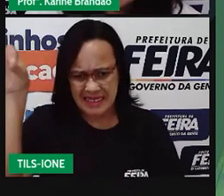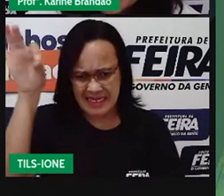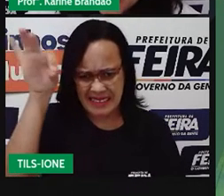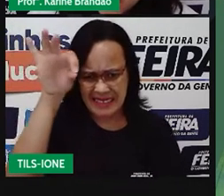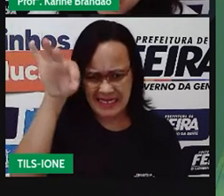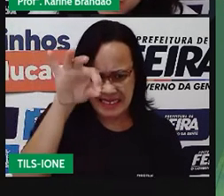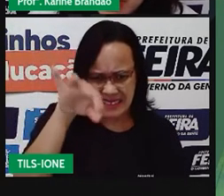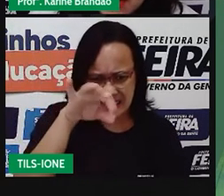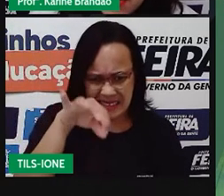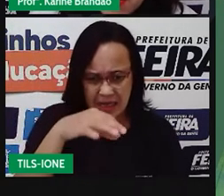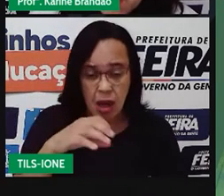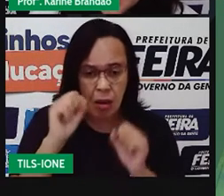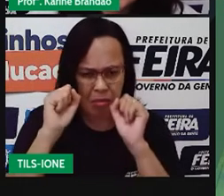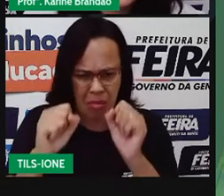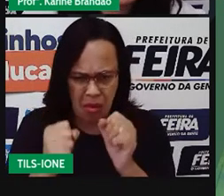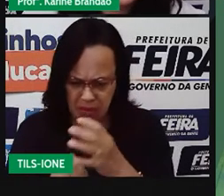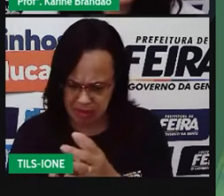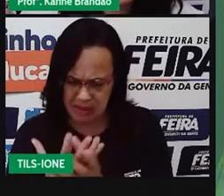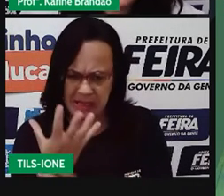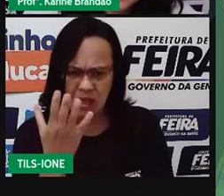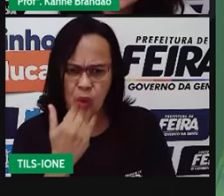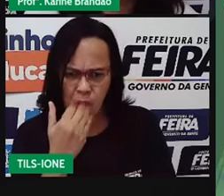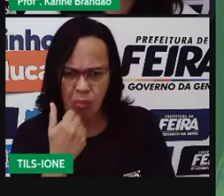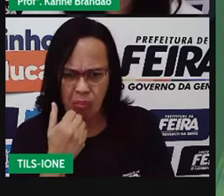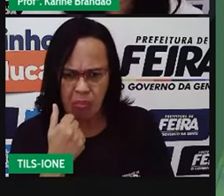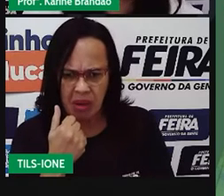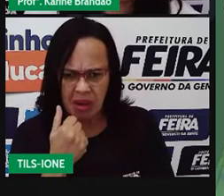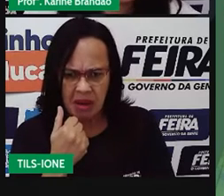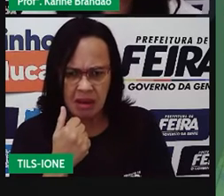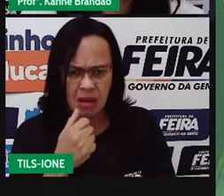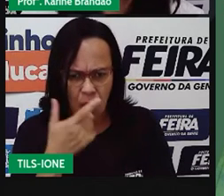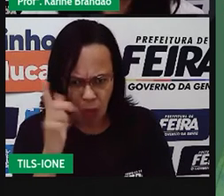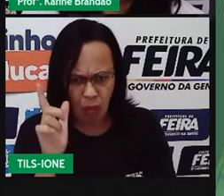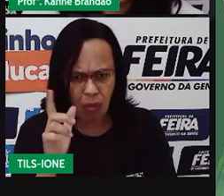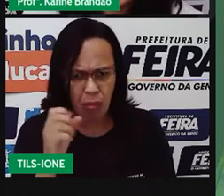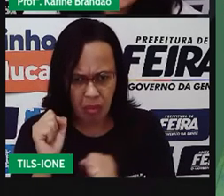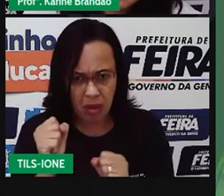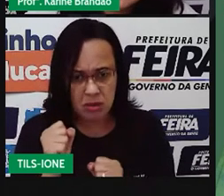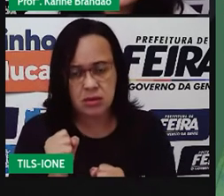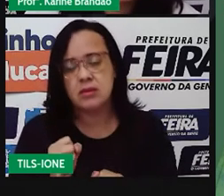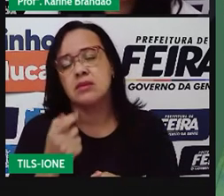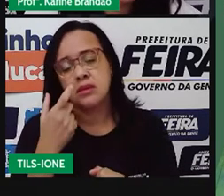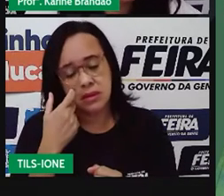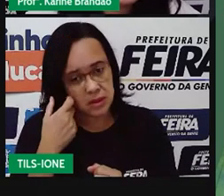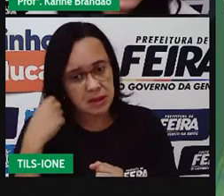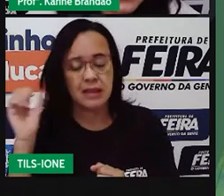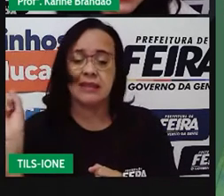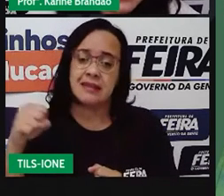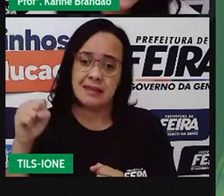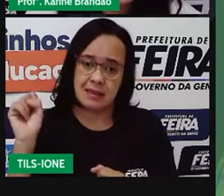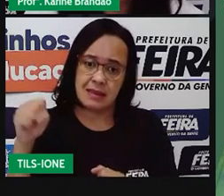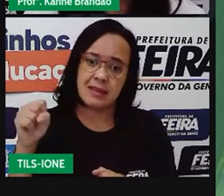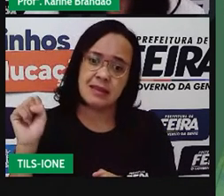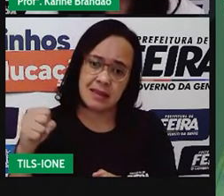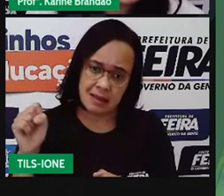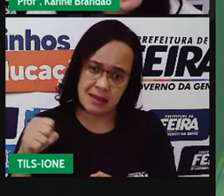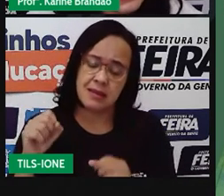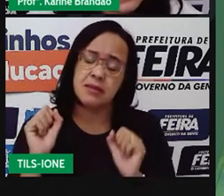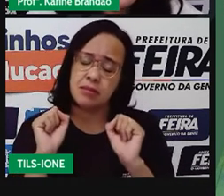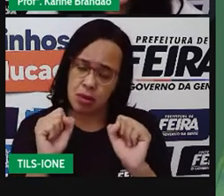de bicho, de outro ser vivo. Eu pensei que ela fazia fotossíntese, sim. A maior parte das plantas faz fotossíntese.